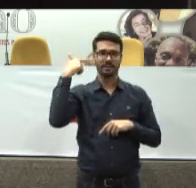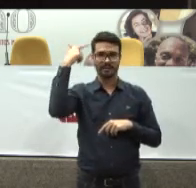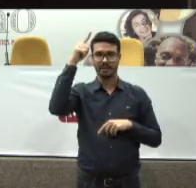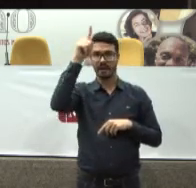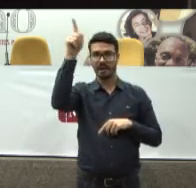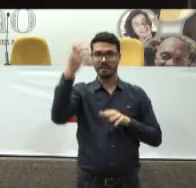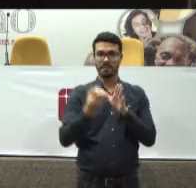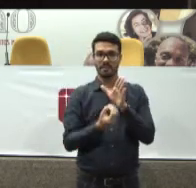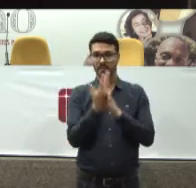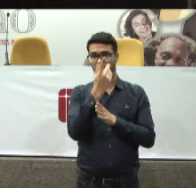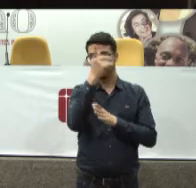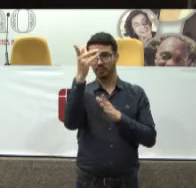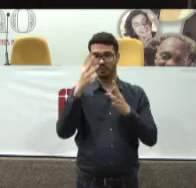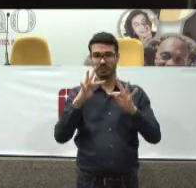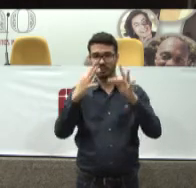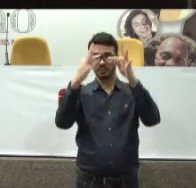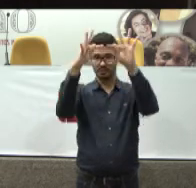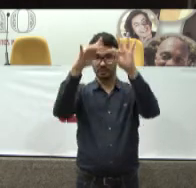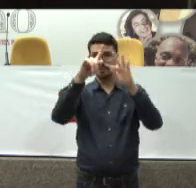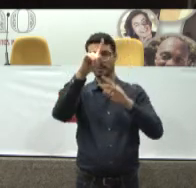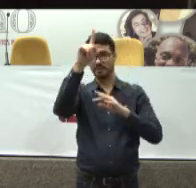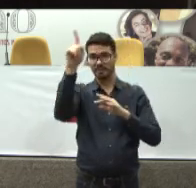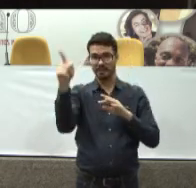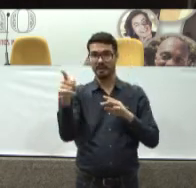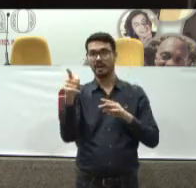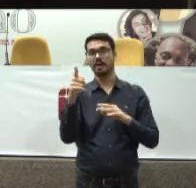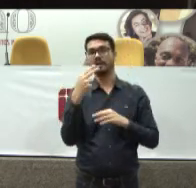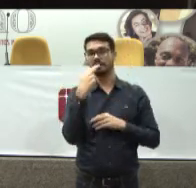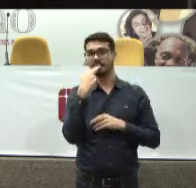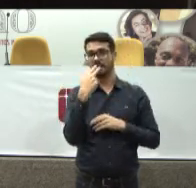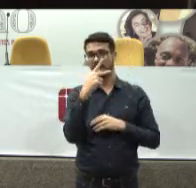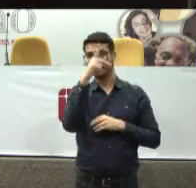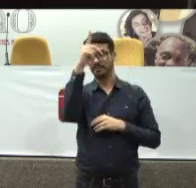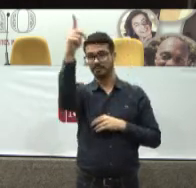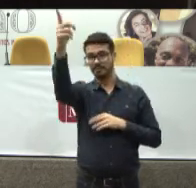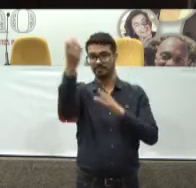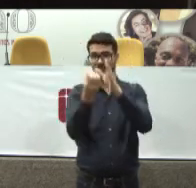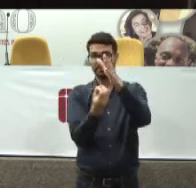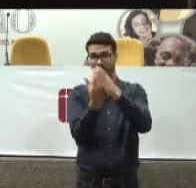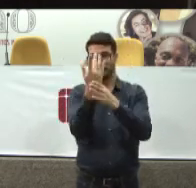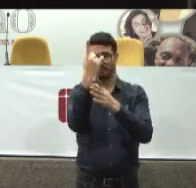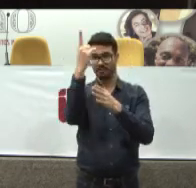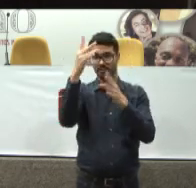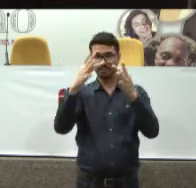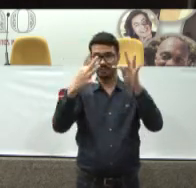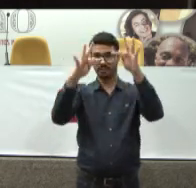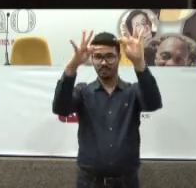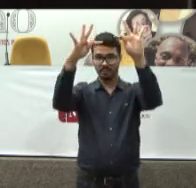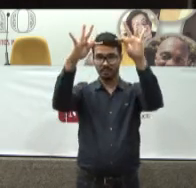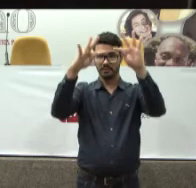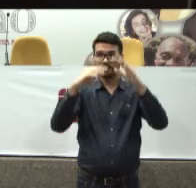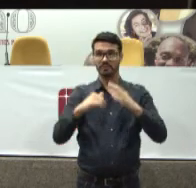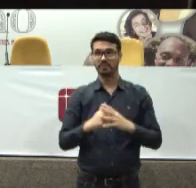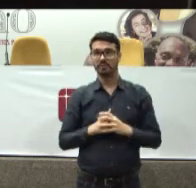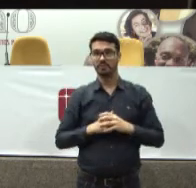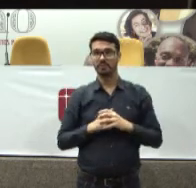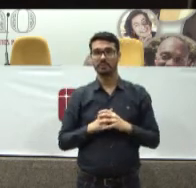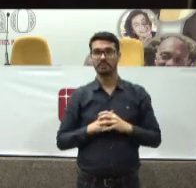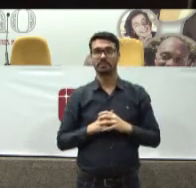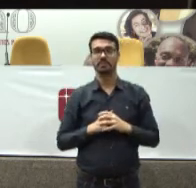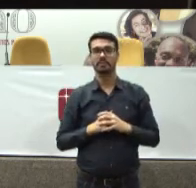Produz tecnologia A Grã-Bretanha Produz tecnologia E o NICE Faz negociação De preço